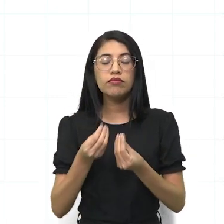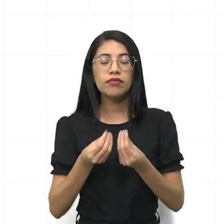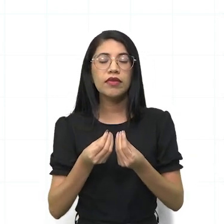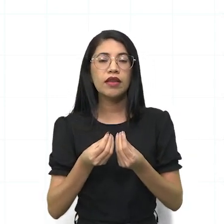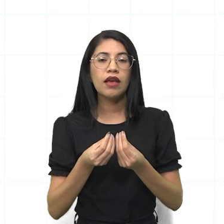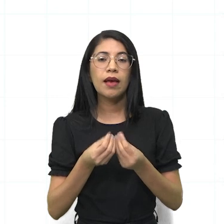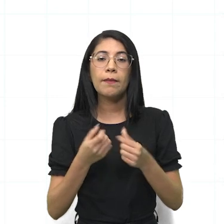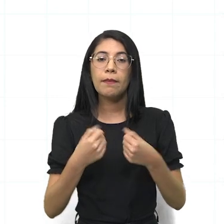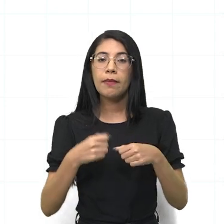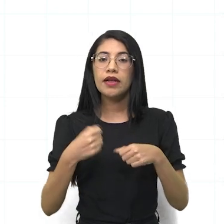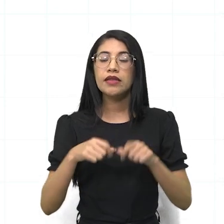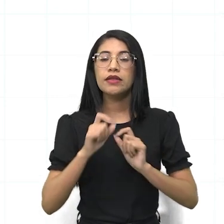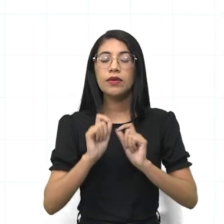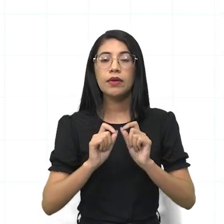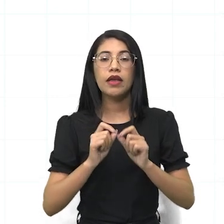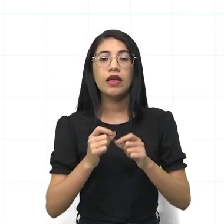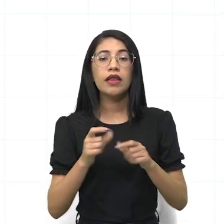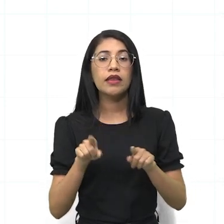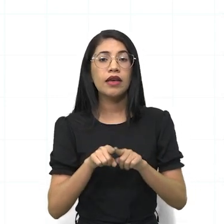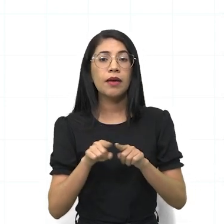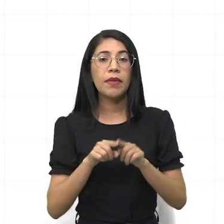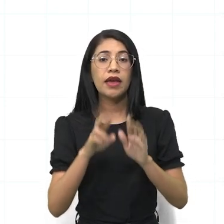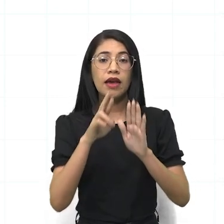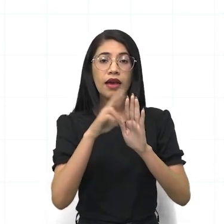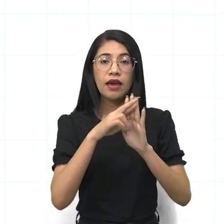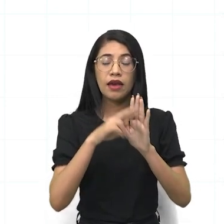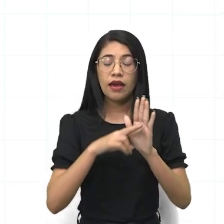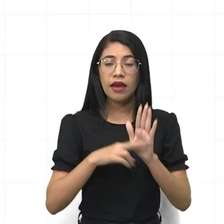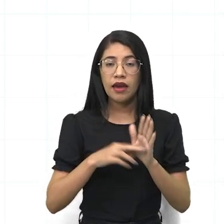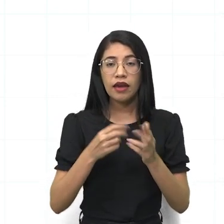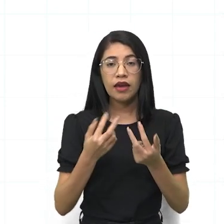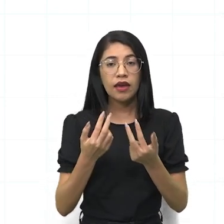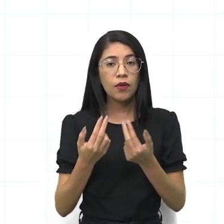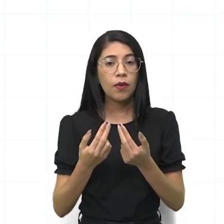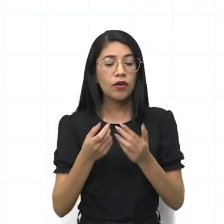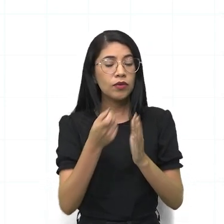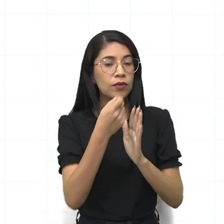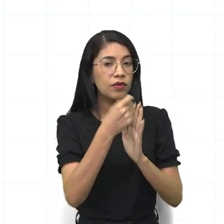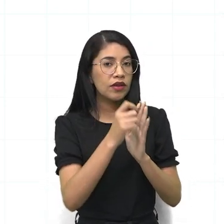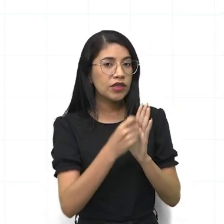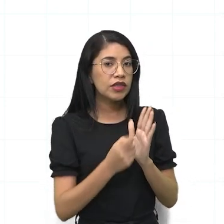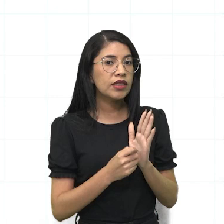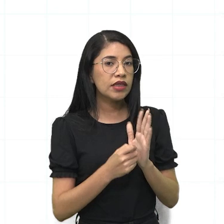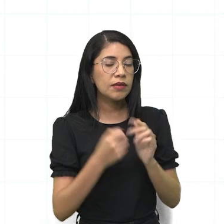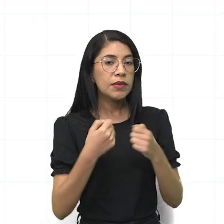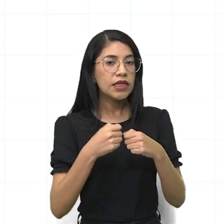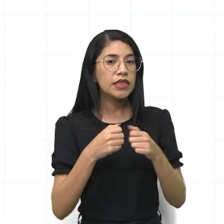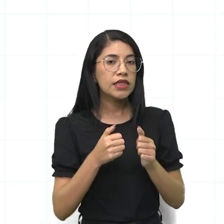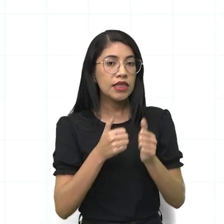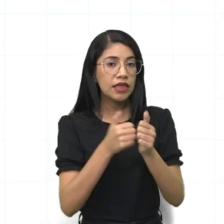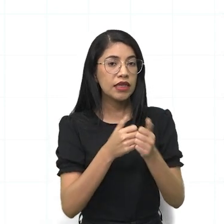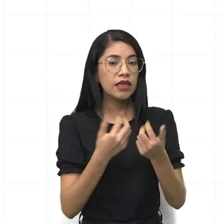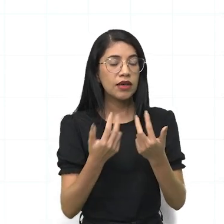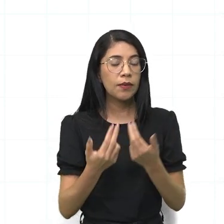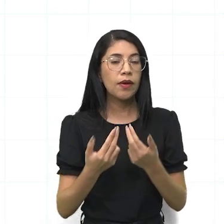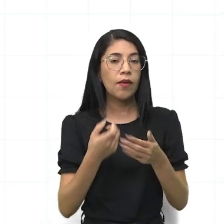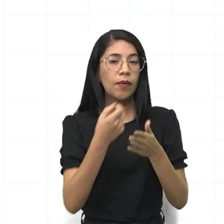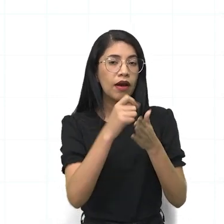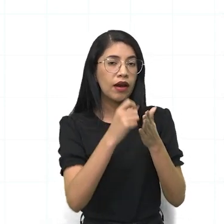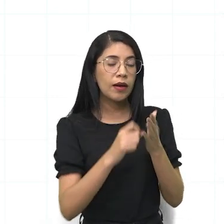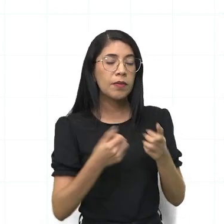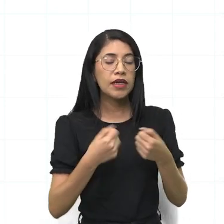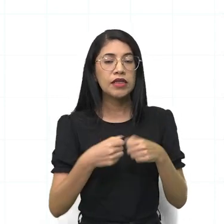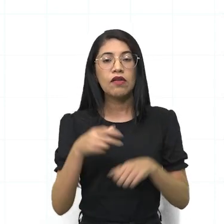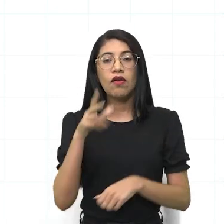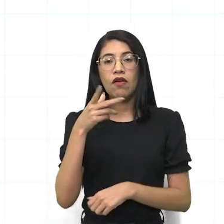oral, ela precisa ter o mesmo rigor de uma atividade escrita, né, de um gênero escrito, eu preciso falar